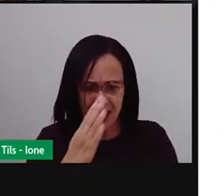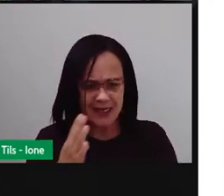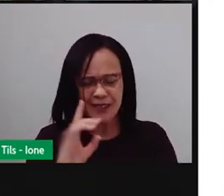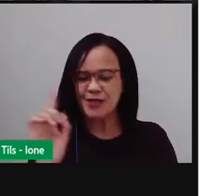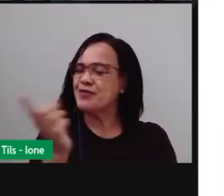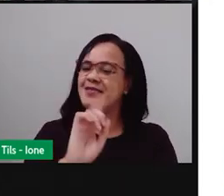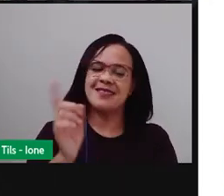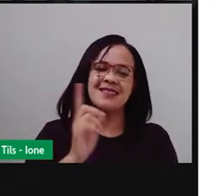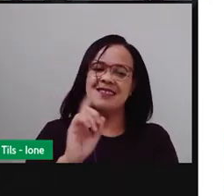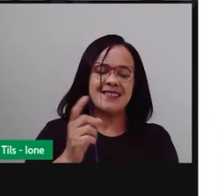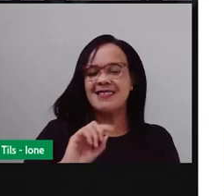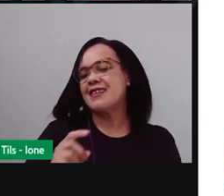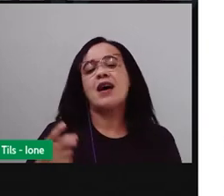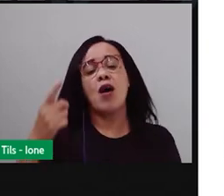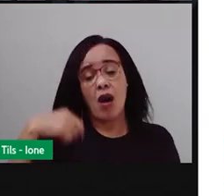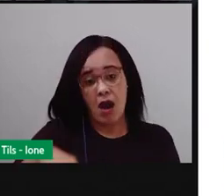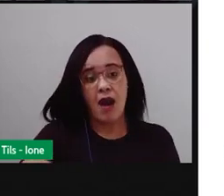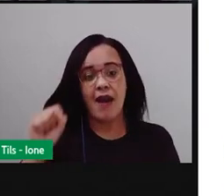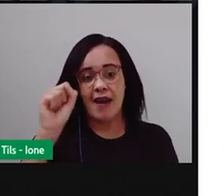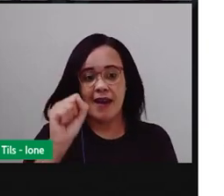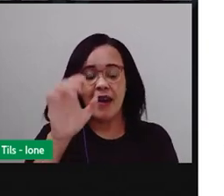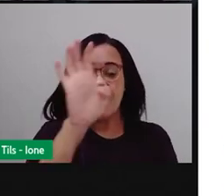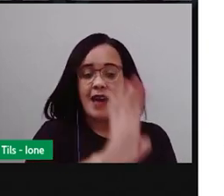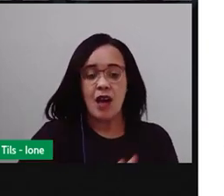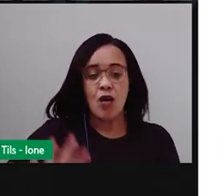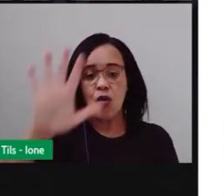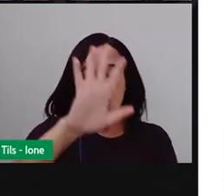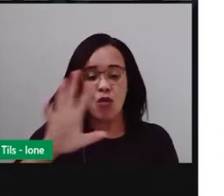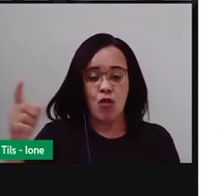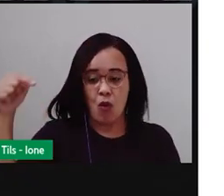e foi trazida para cá pelos portugueses?